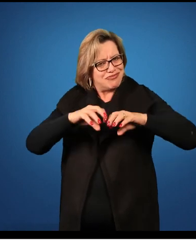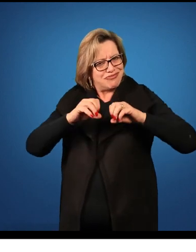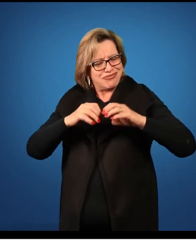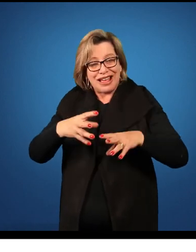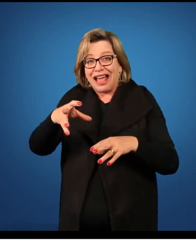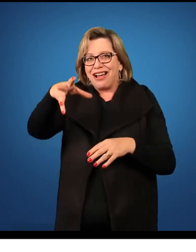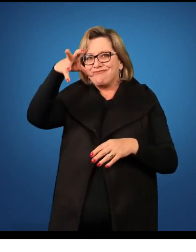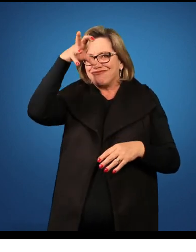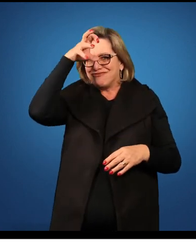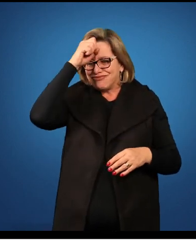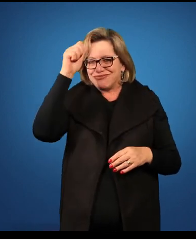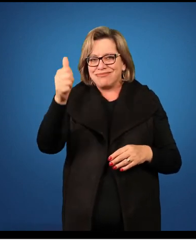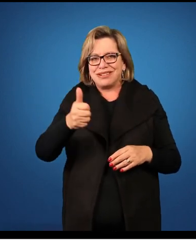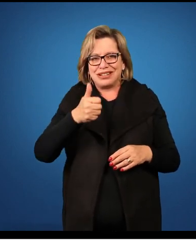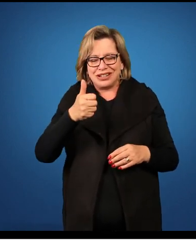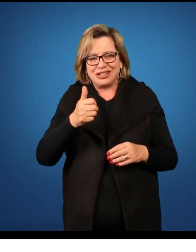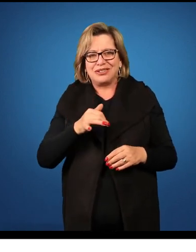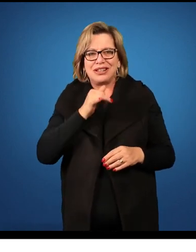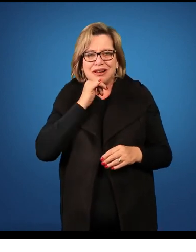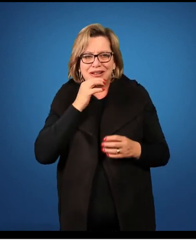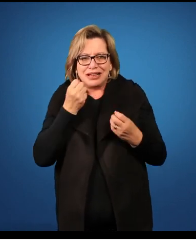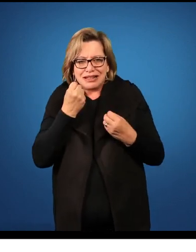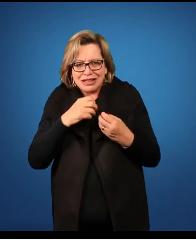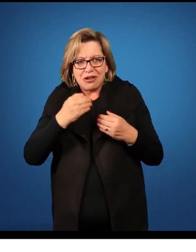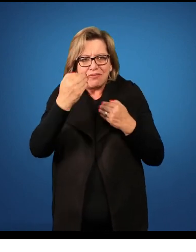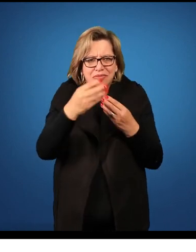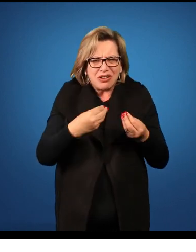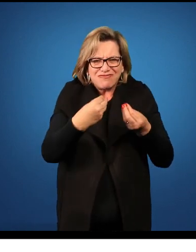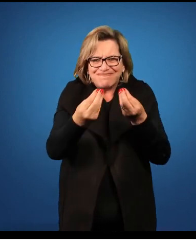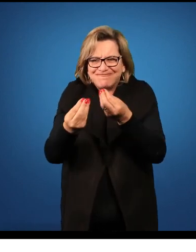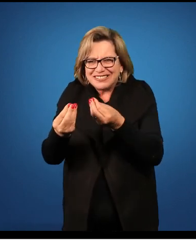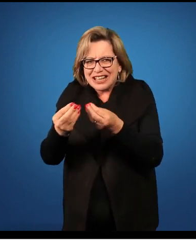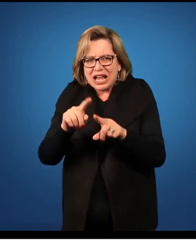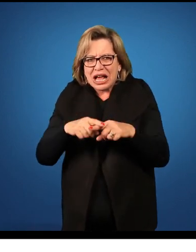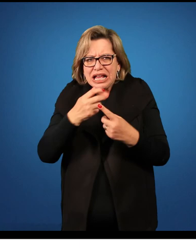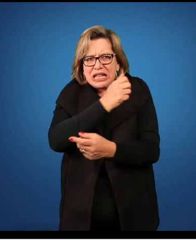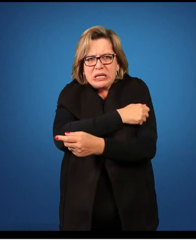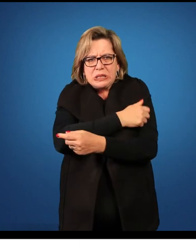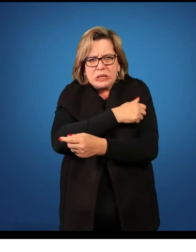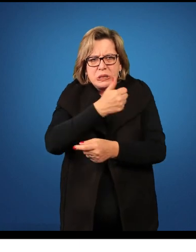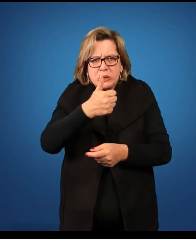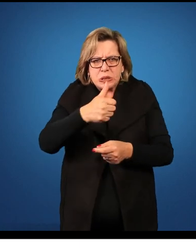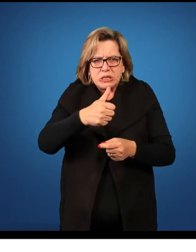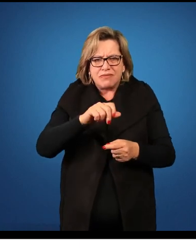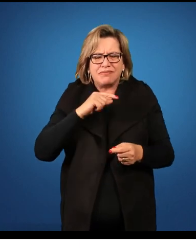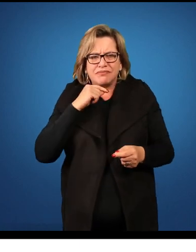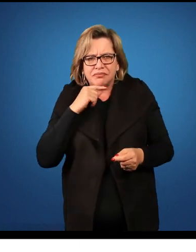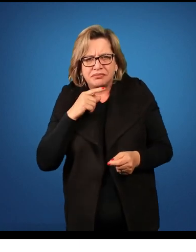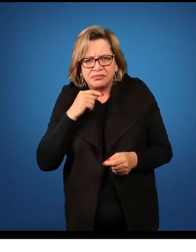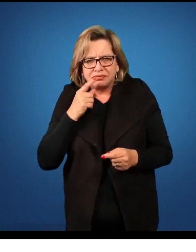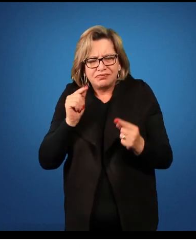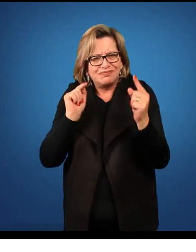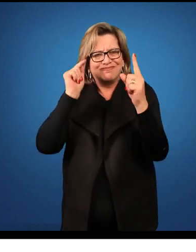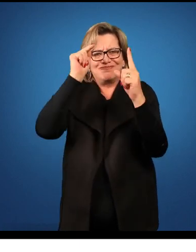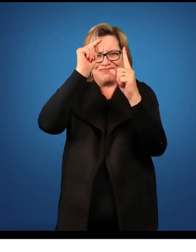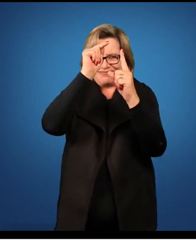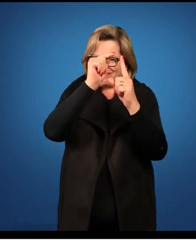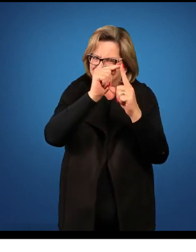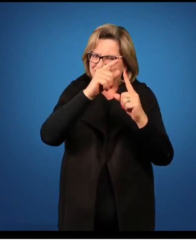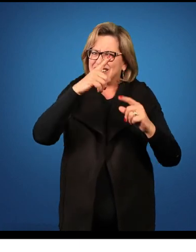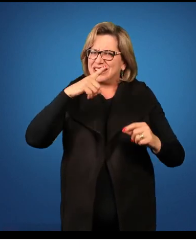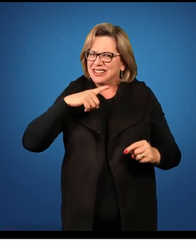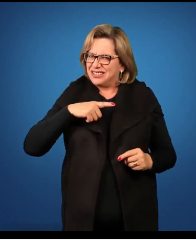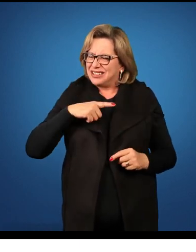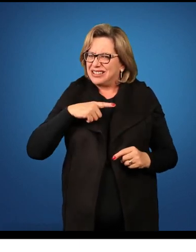se eu dei uma avaliação, eu constatei que o meu aluno não dominou, ele não atingiu o objetivo que seria